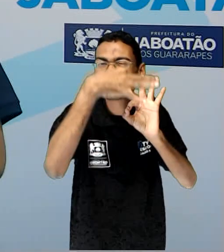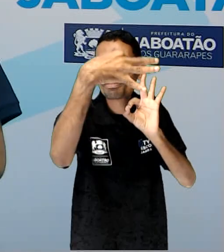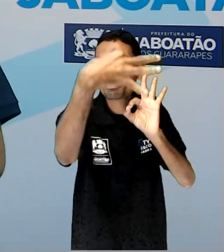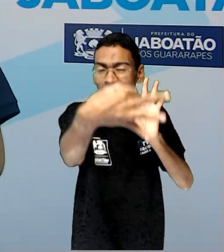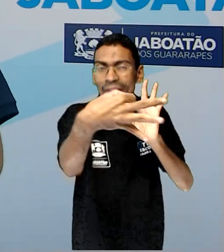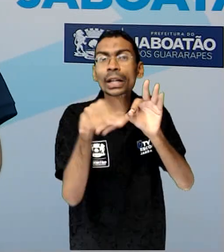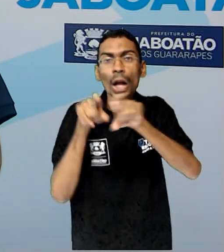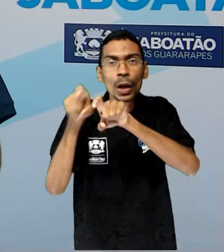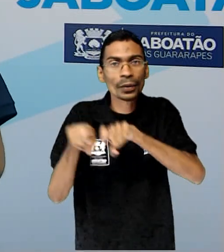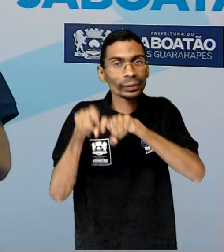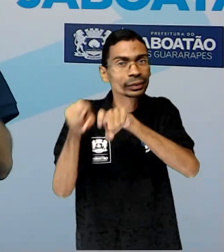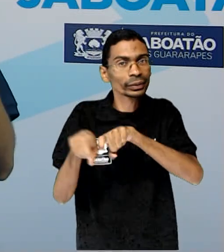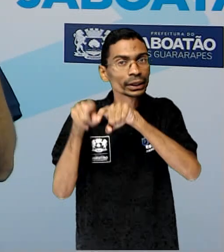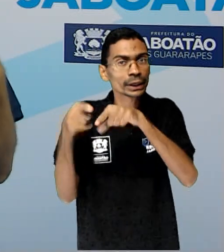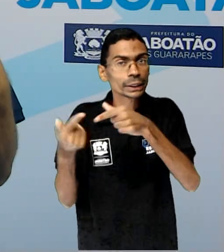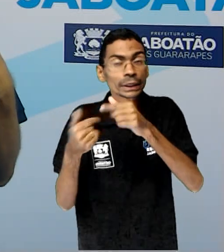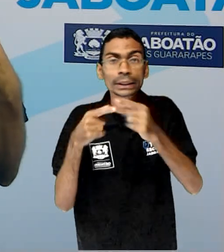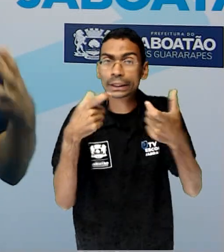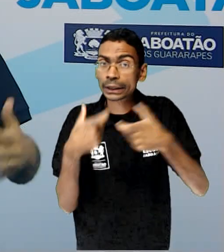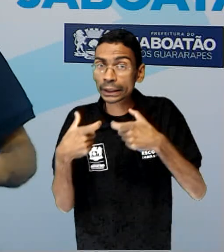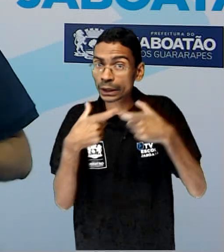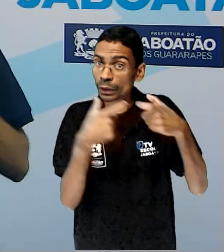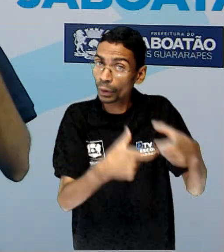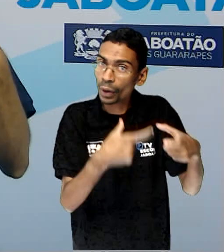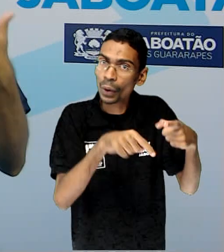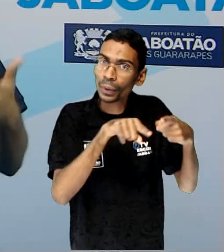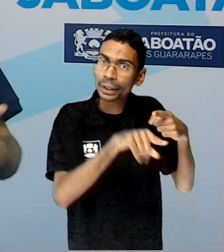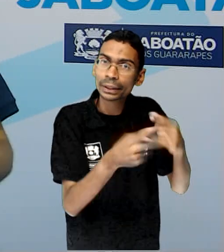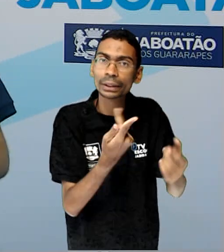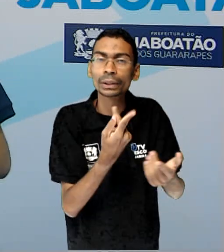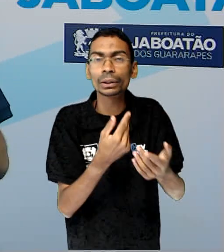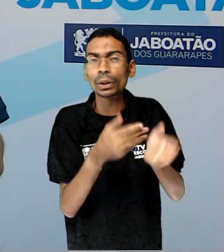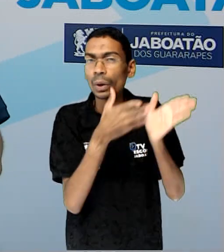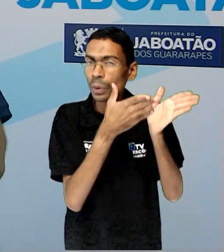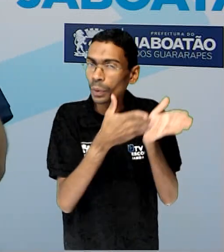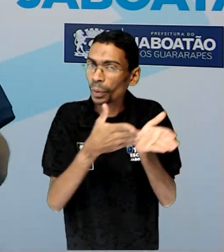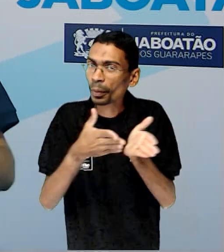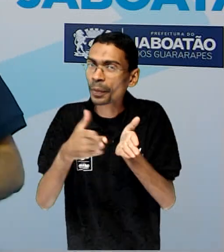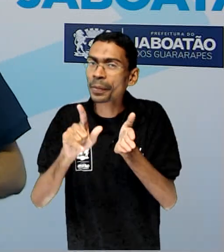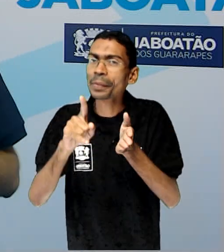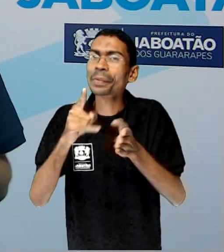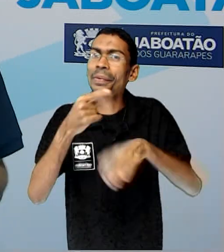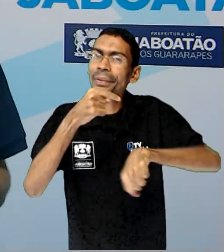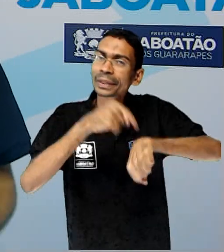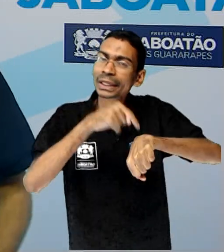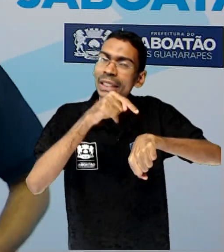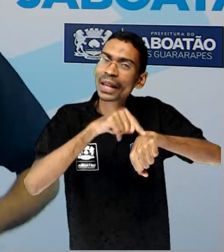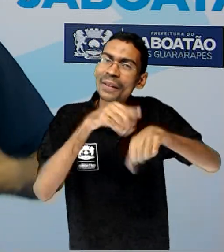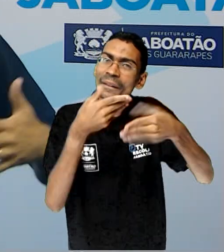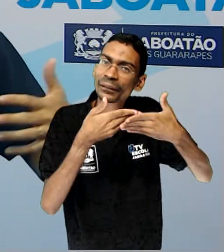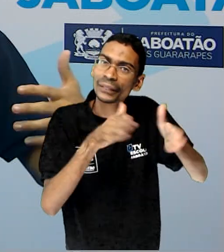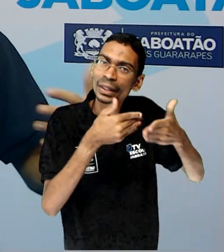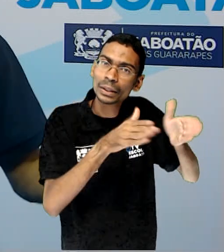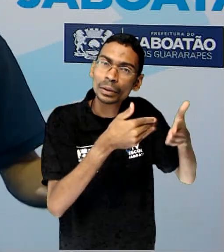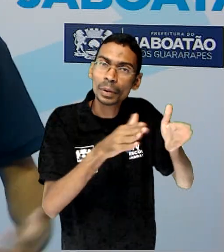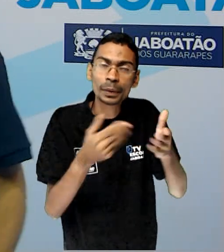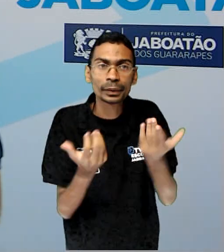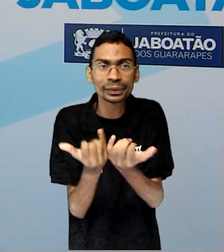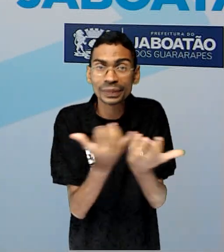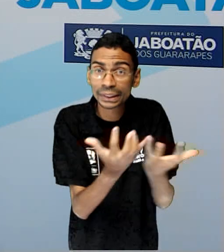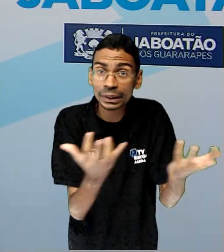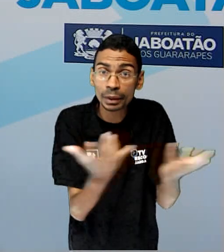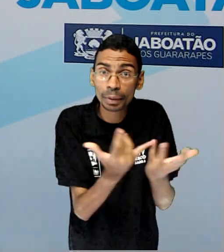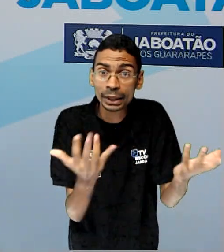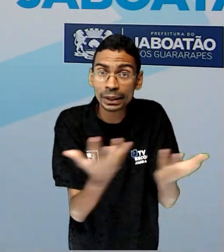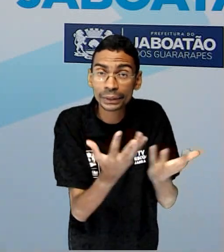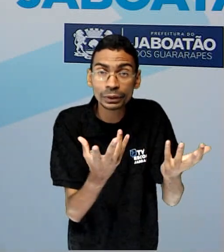engenho. E esses lugares, com o tempo, foram abertos os campos de pastagens. Então,